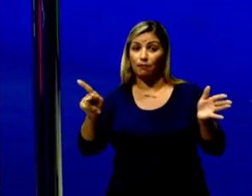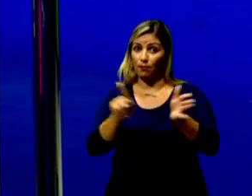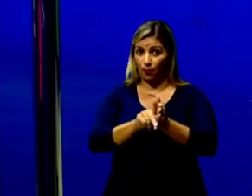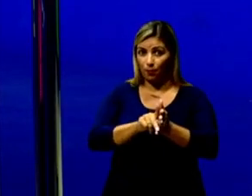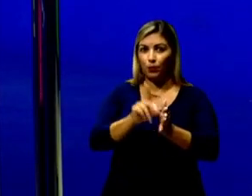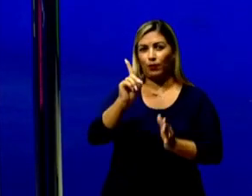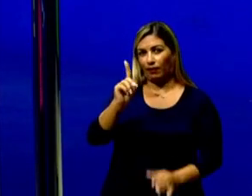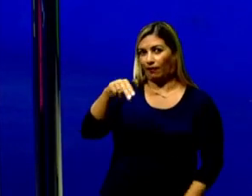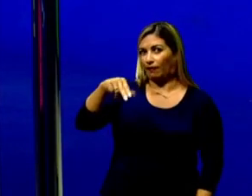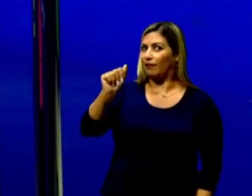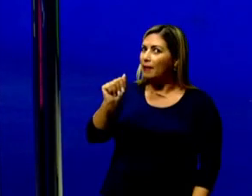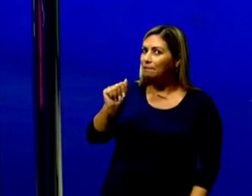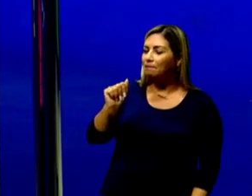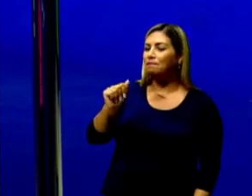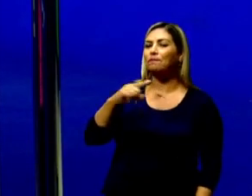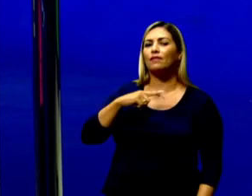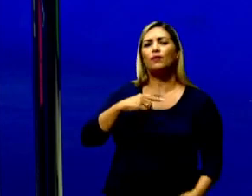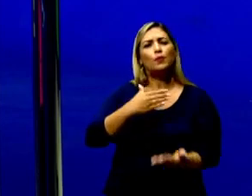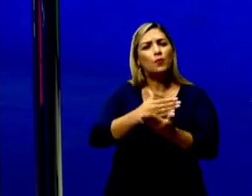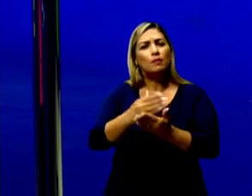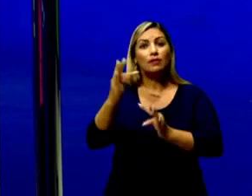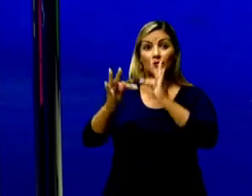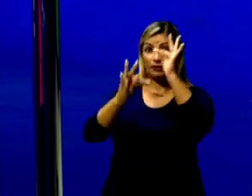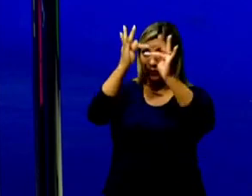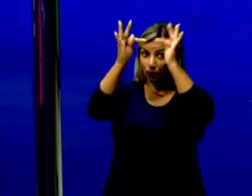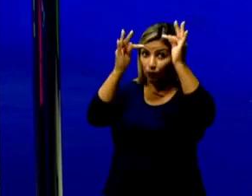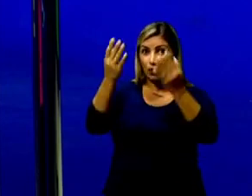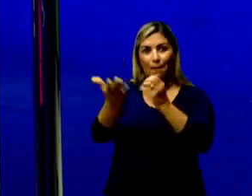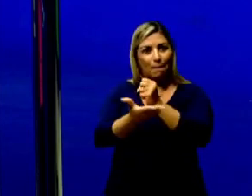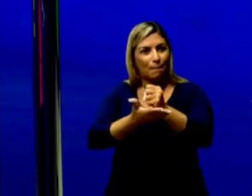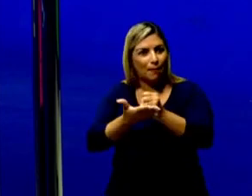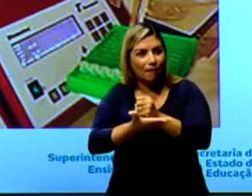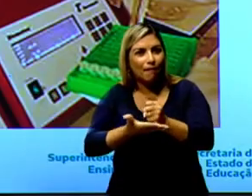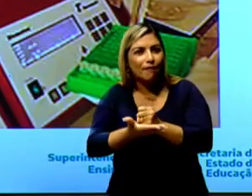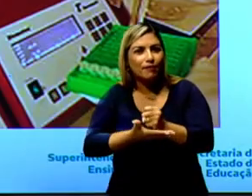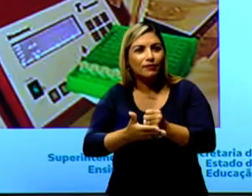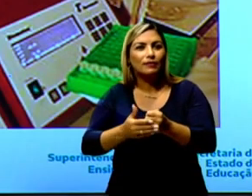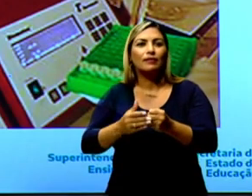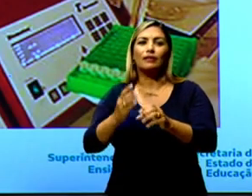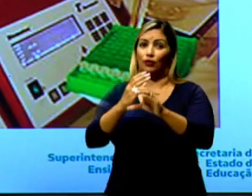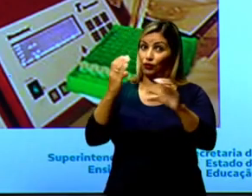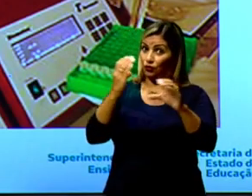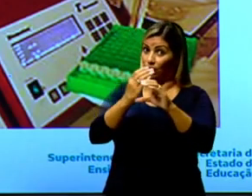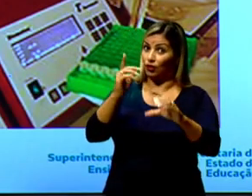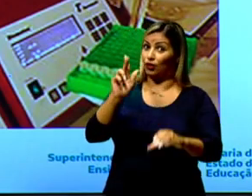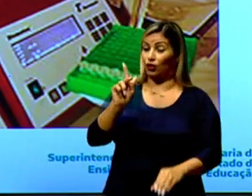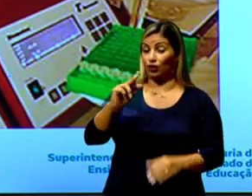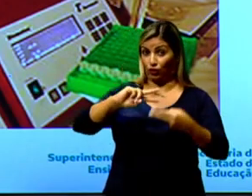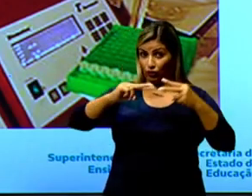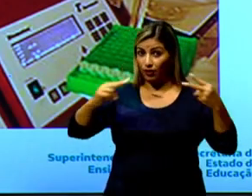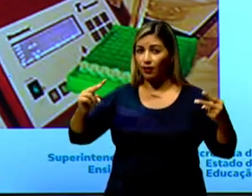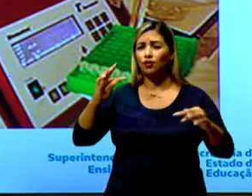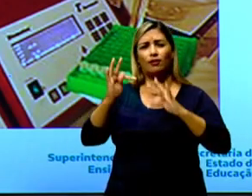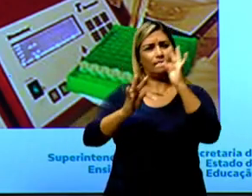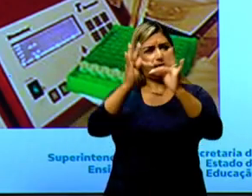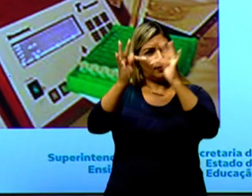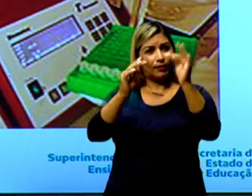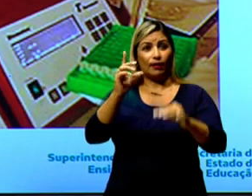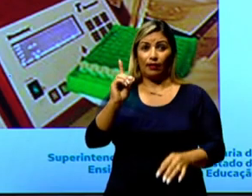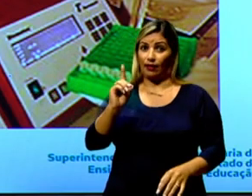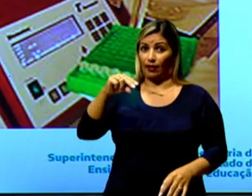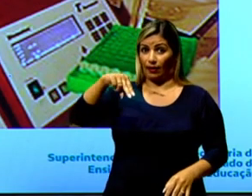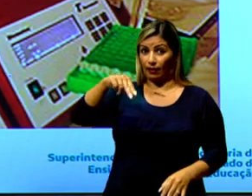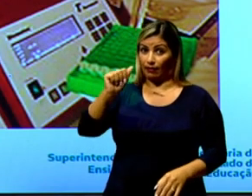Começando aqui com a tecnologia base da engenharia genética. Que é a tecnologia do DNA